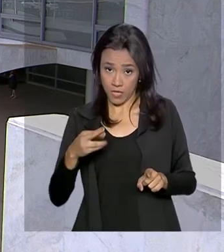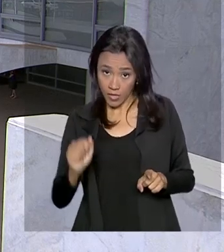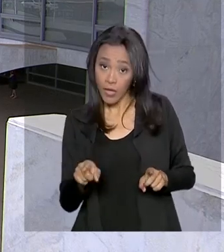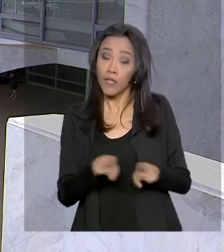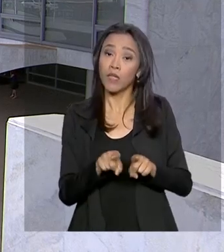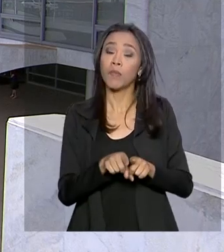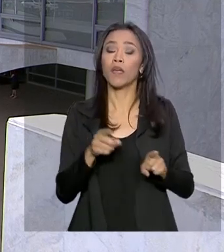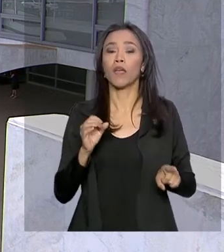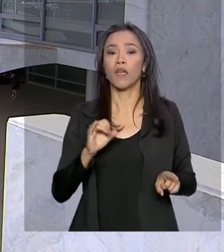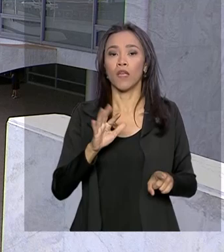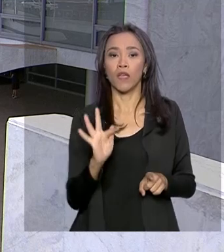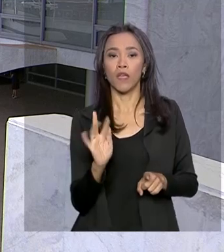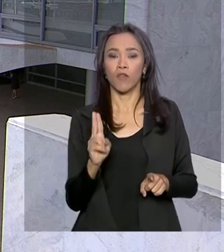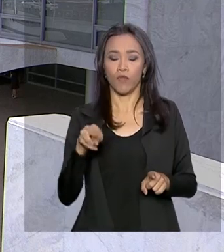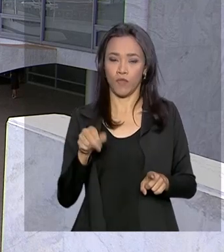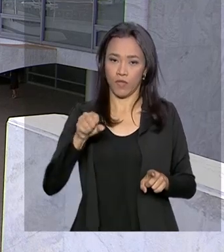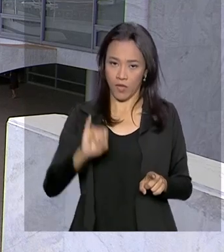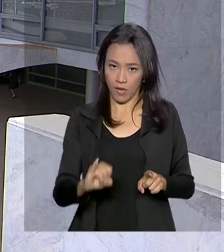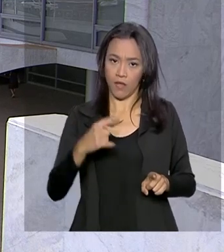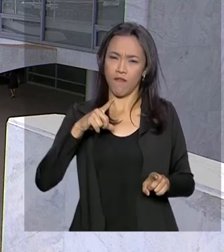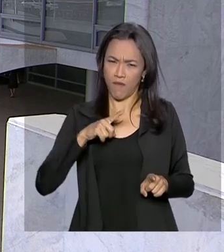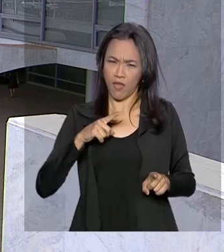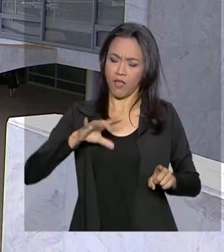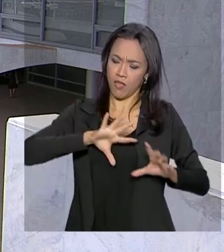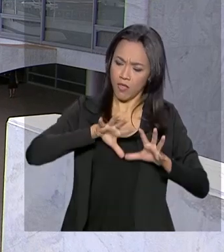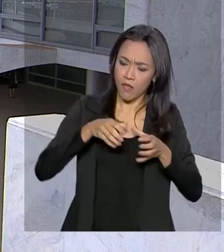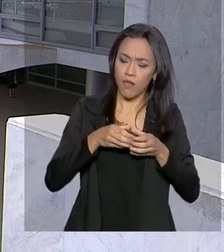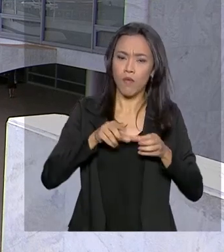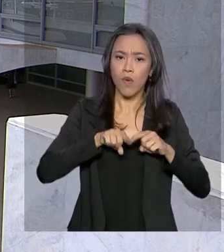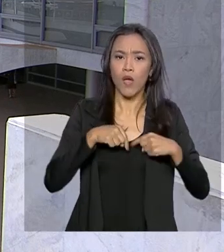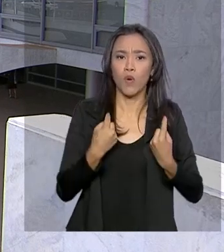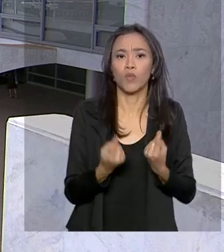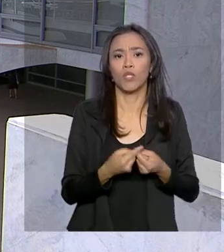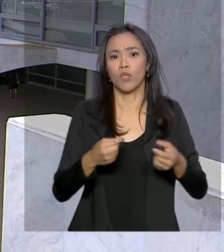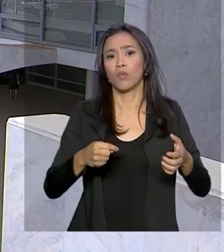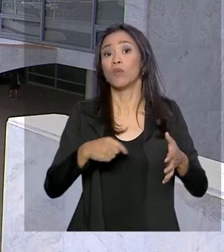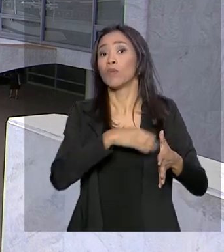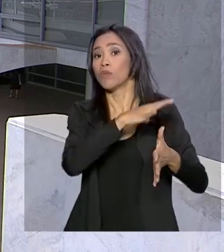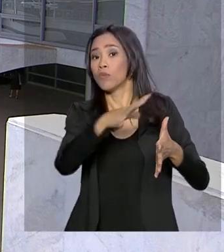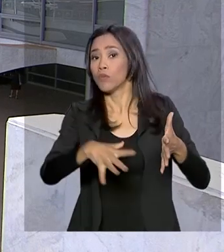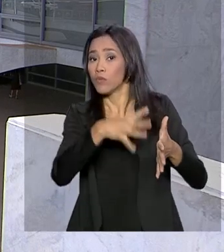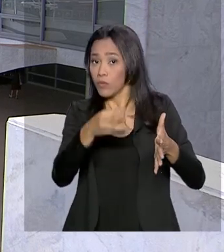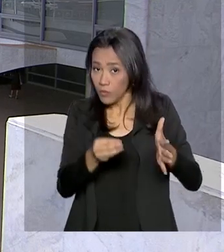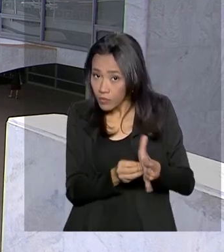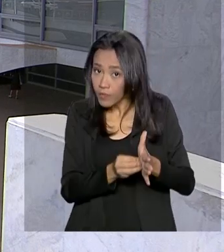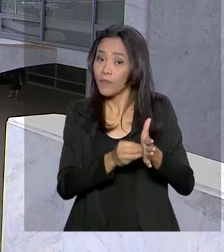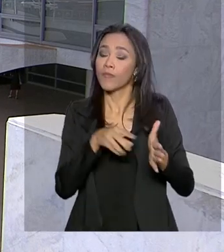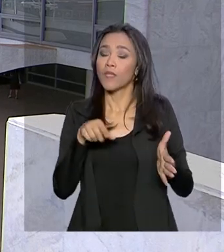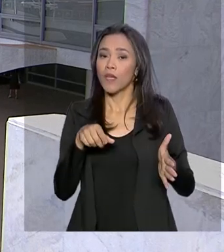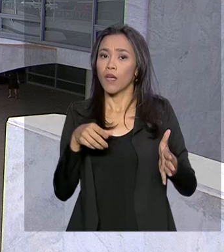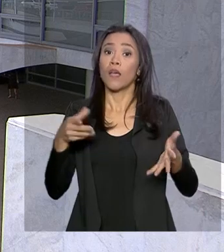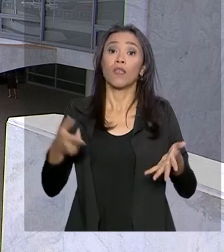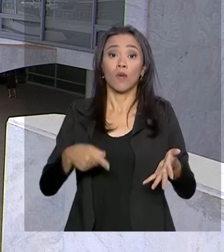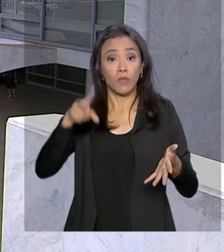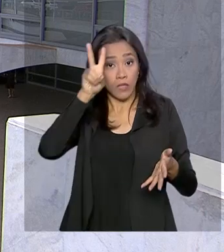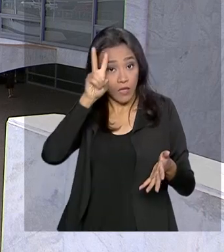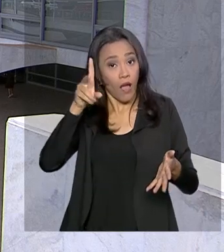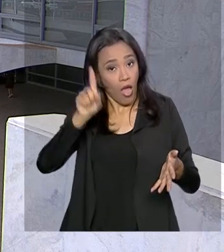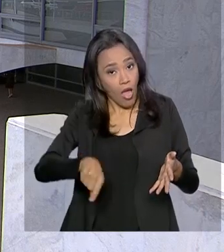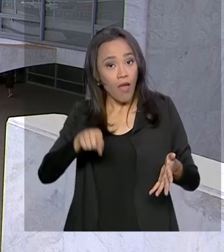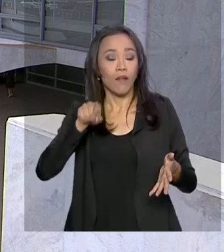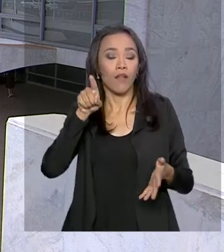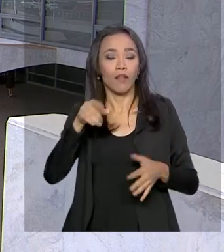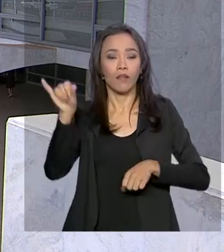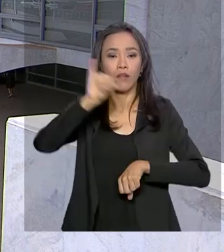se reunir com os governadores da Amazônia Legal hoje e amanhã. Nesta segunda, esse encontro acontece em Belém, no